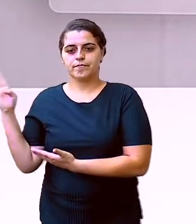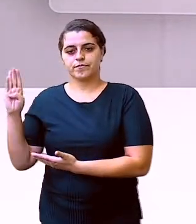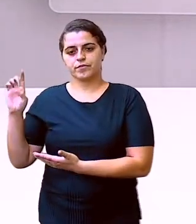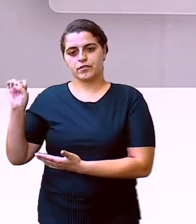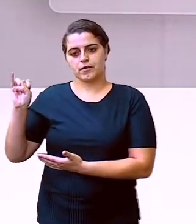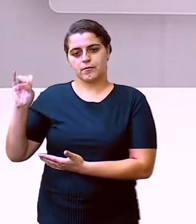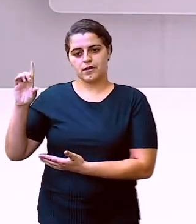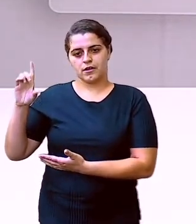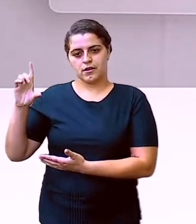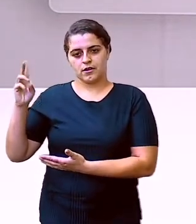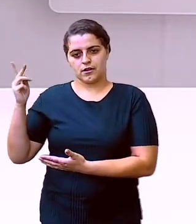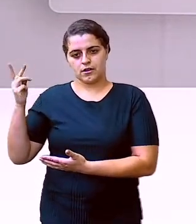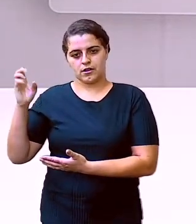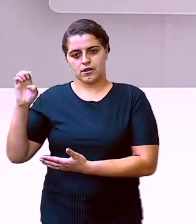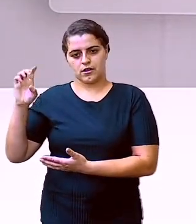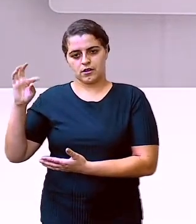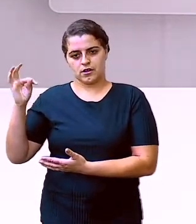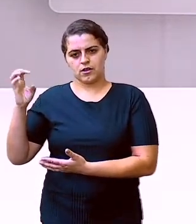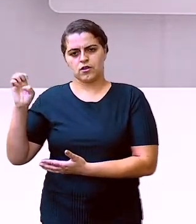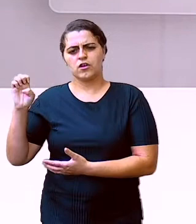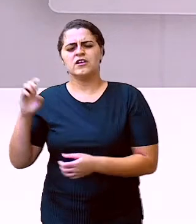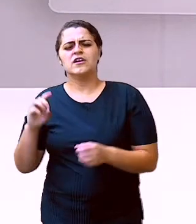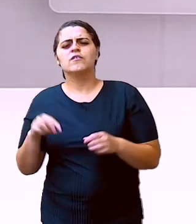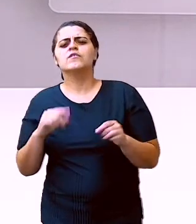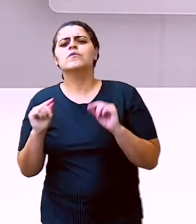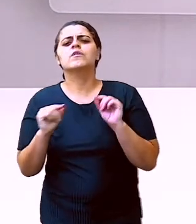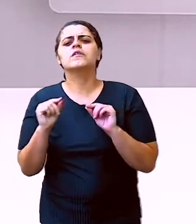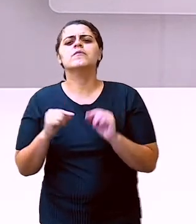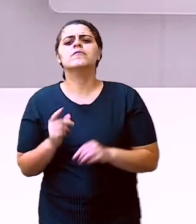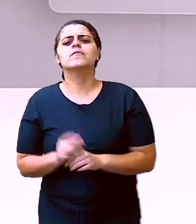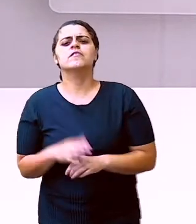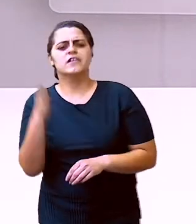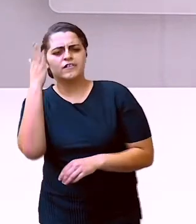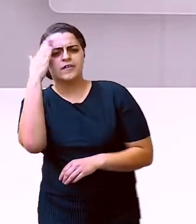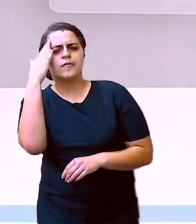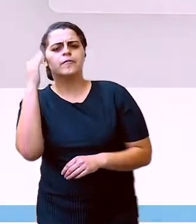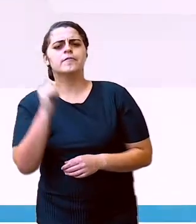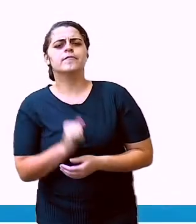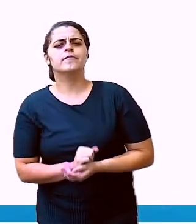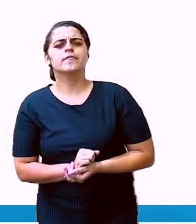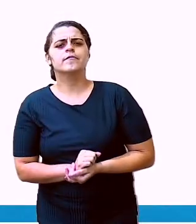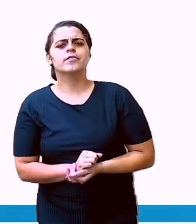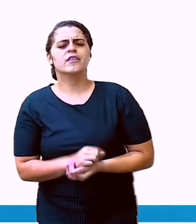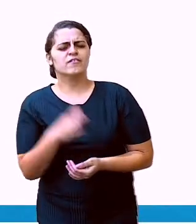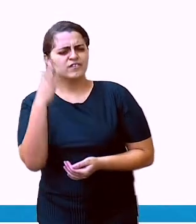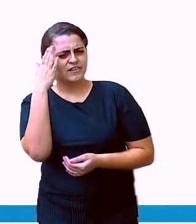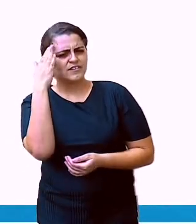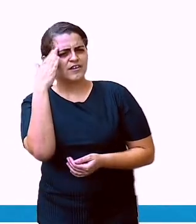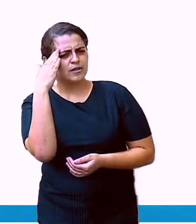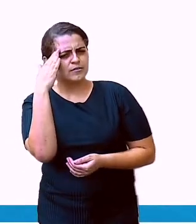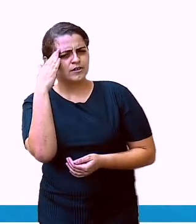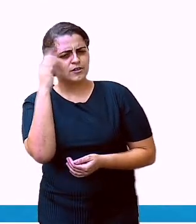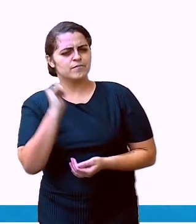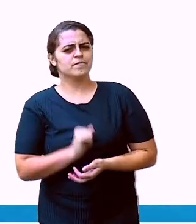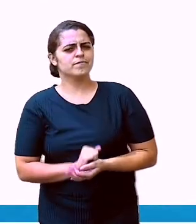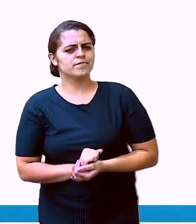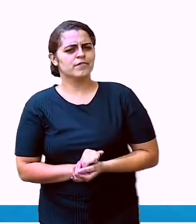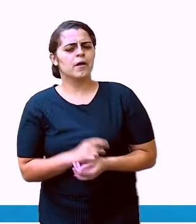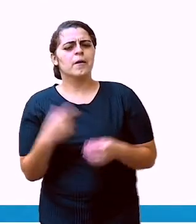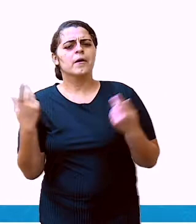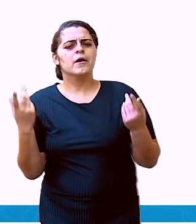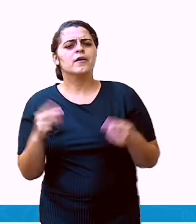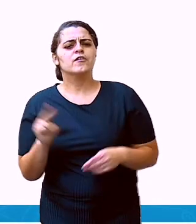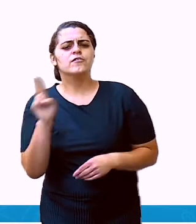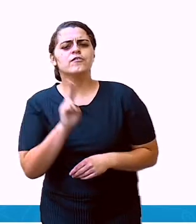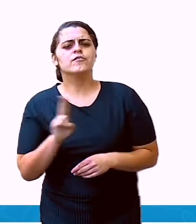Bilhete. Você sabe o que é um bilhete? Você sabe para